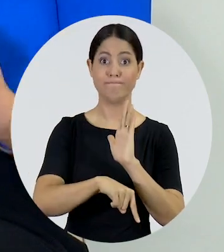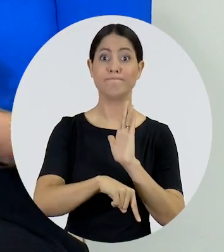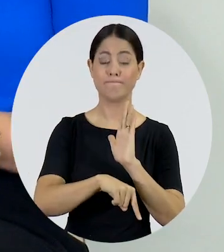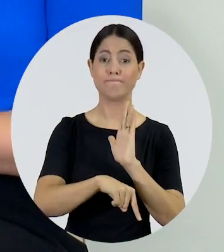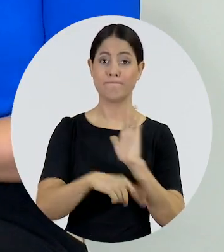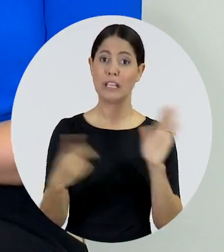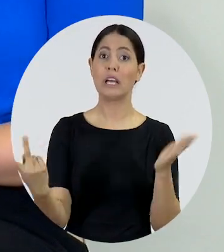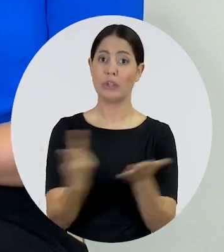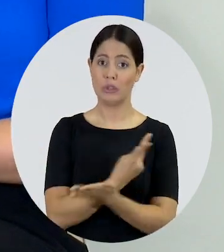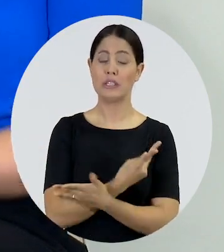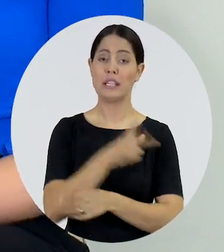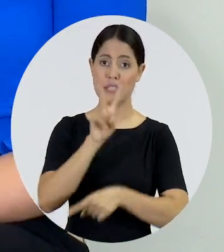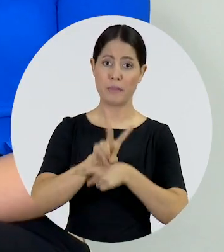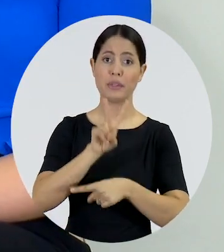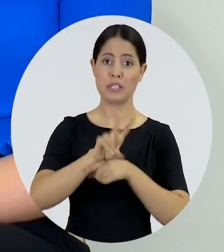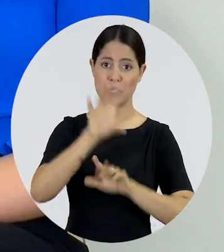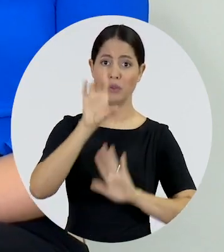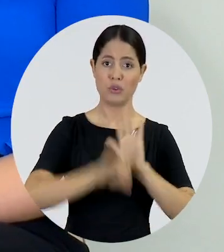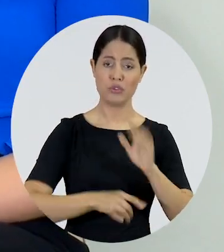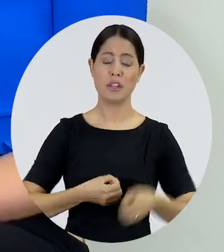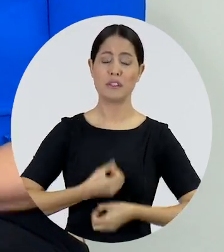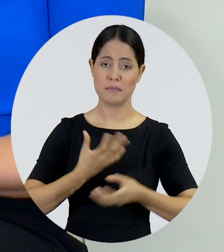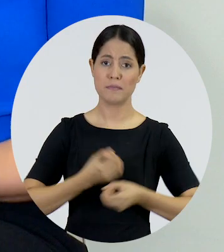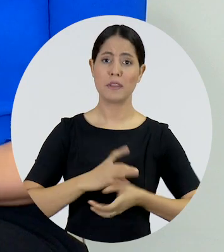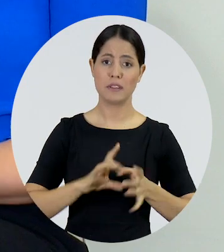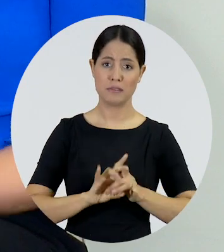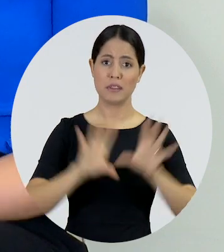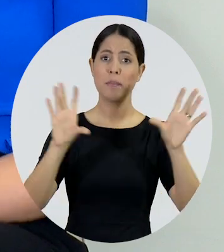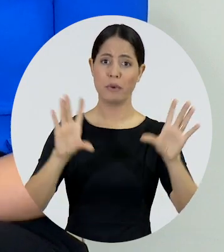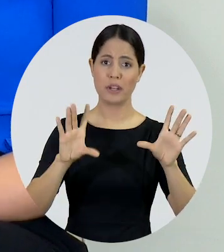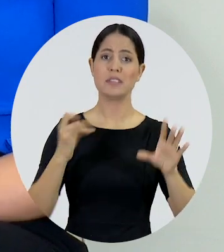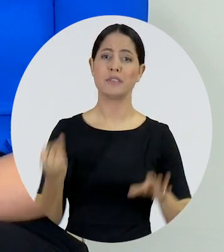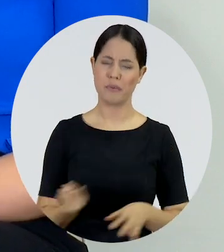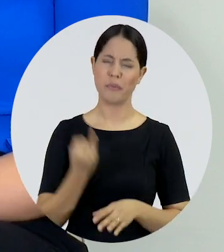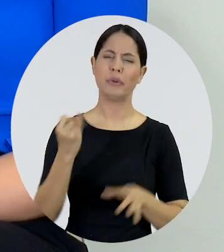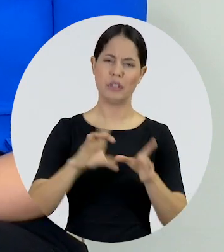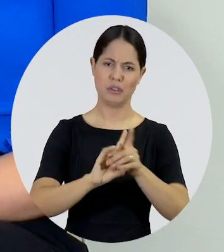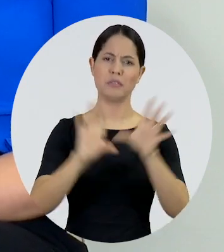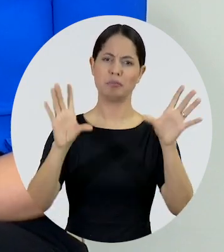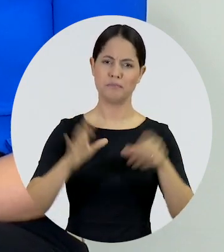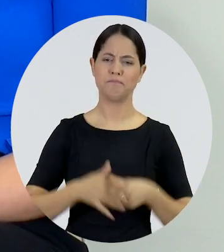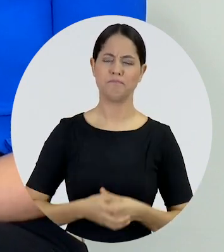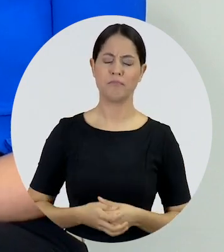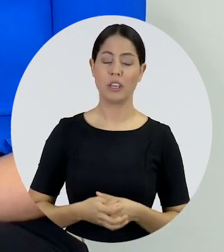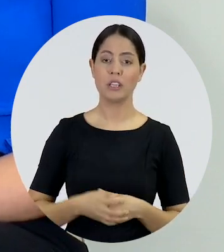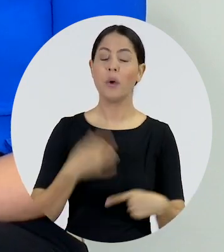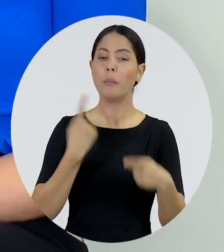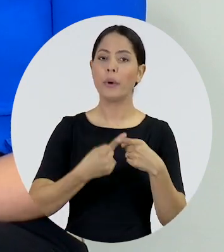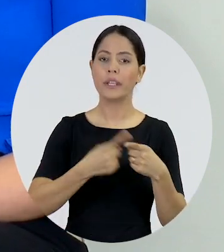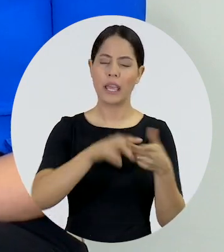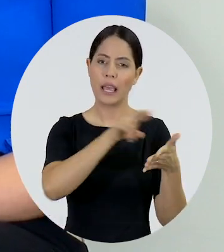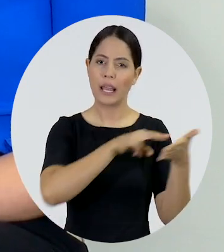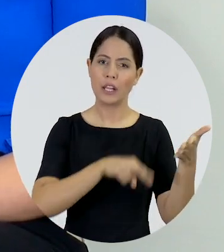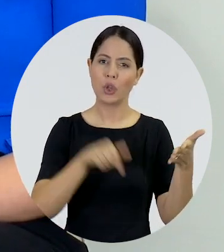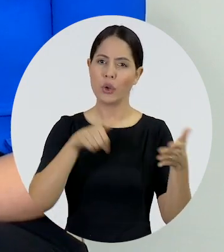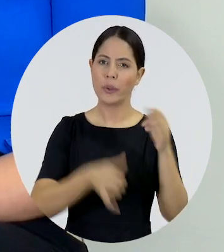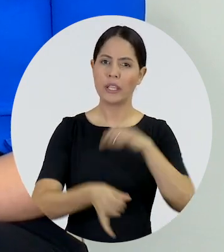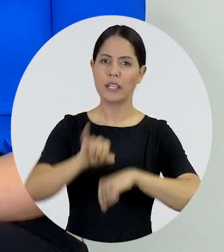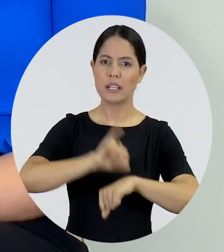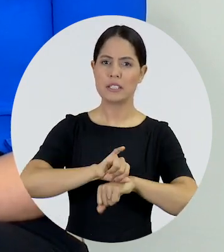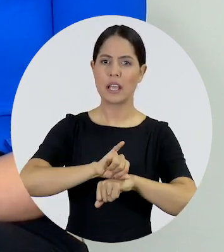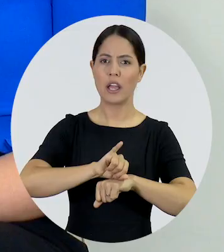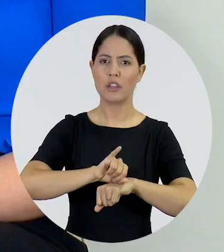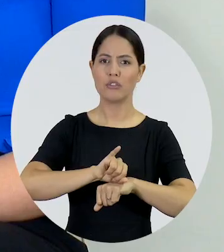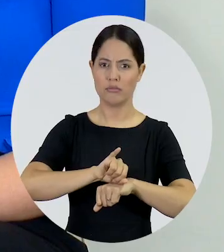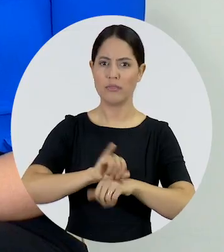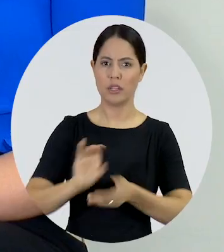intensa, substancial, na proteção desse direito tão essencial a uma democracia. E por que apresentaram este relatório aqui na